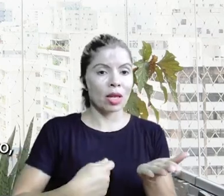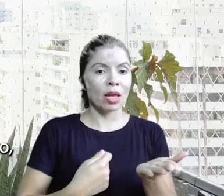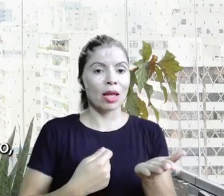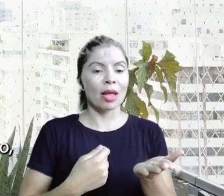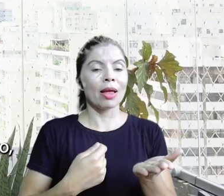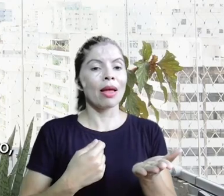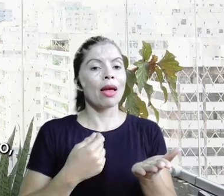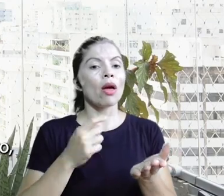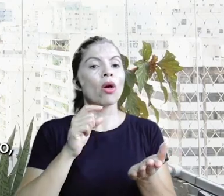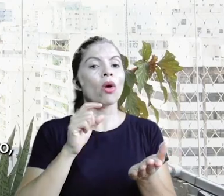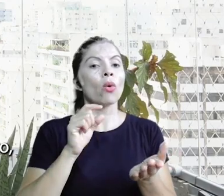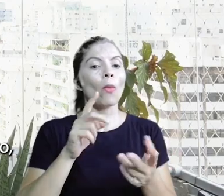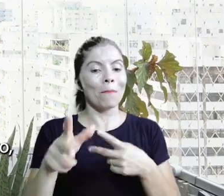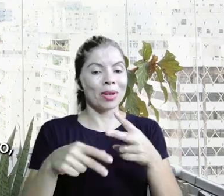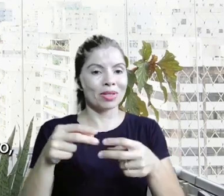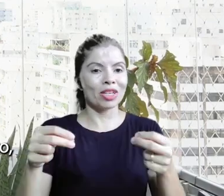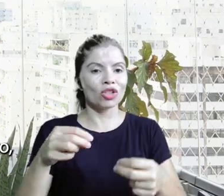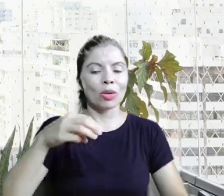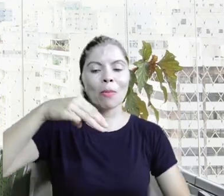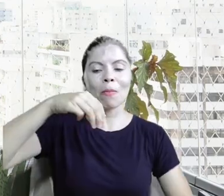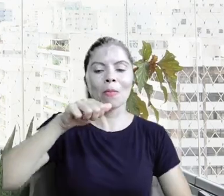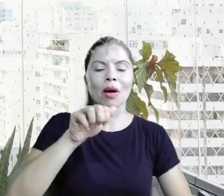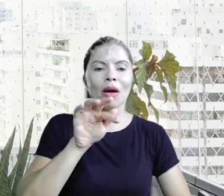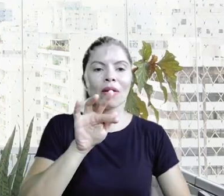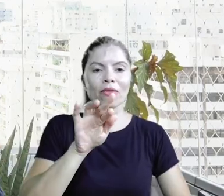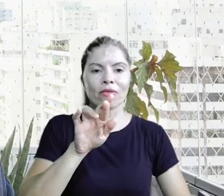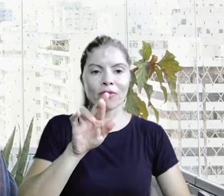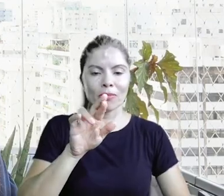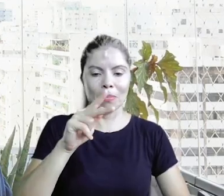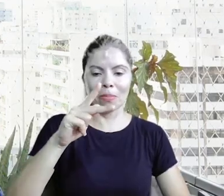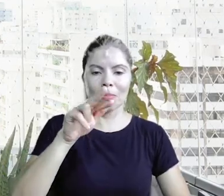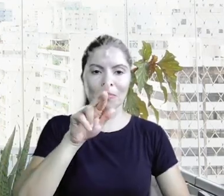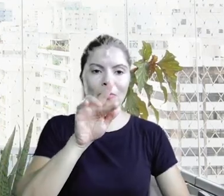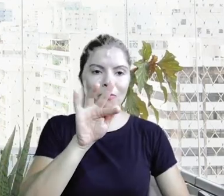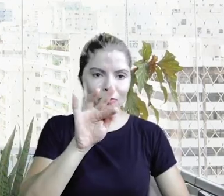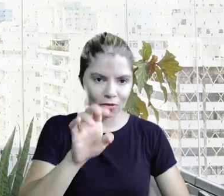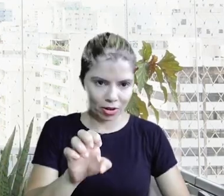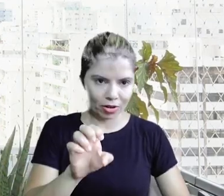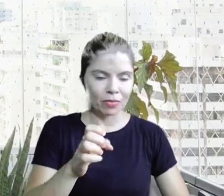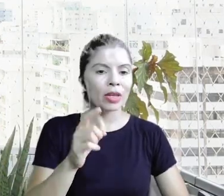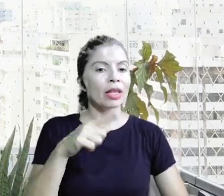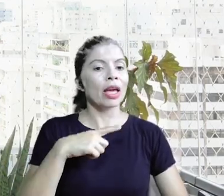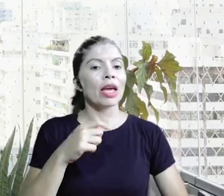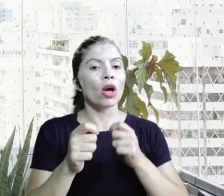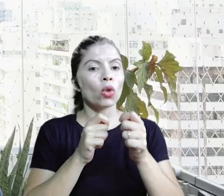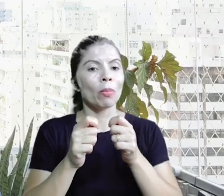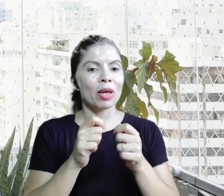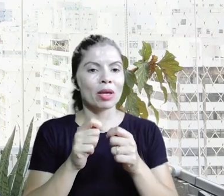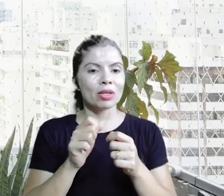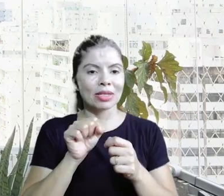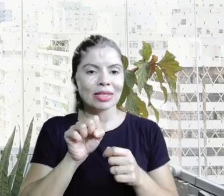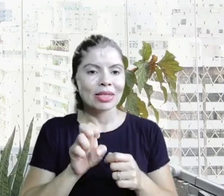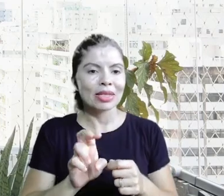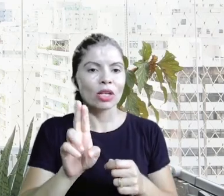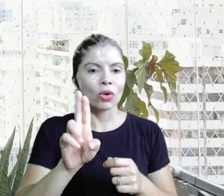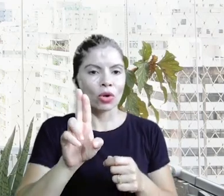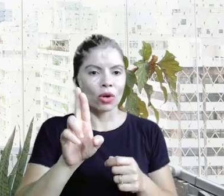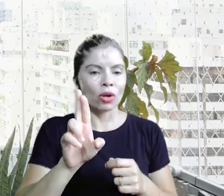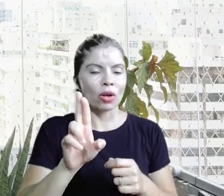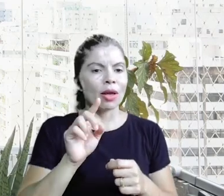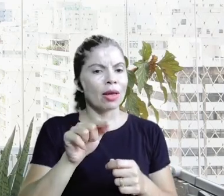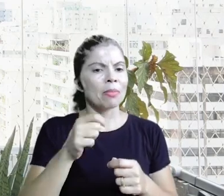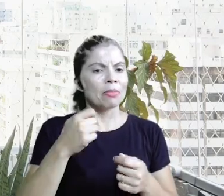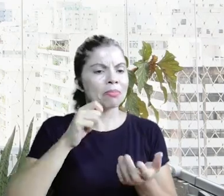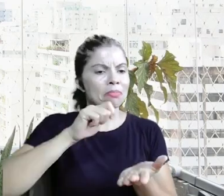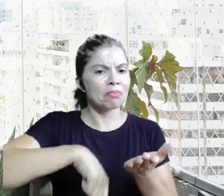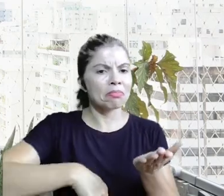da fundação MAFRE um prêmio de inovação social porque eles tem uma categoria que chama economia sênior e que